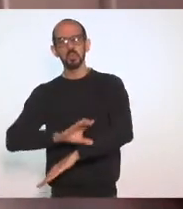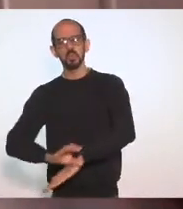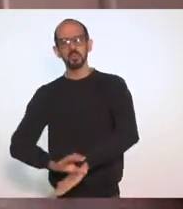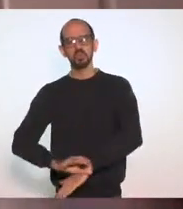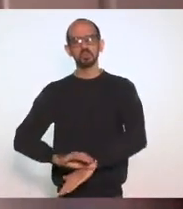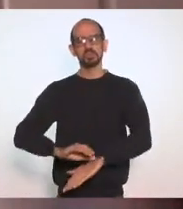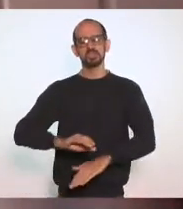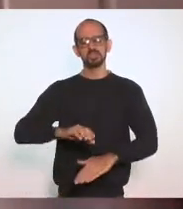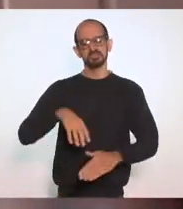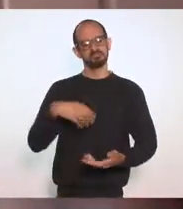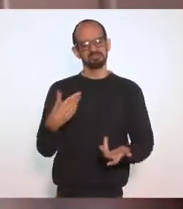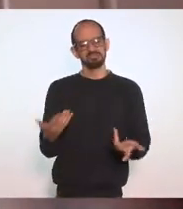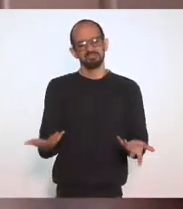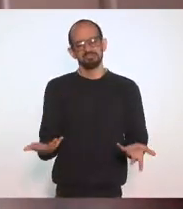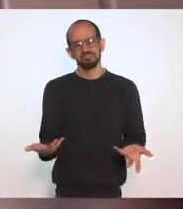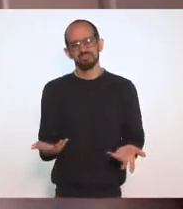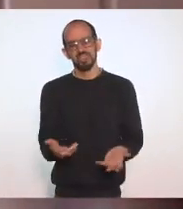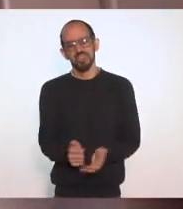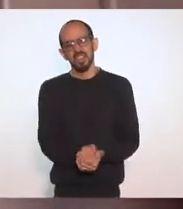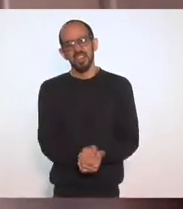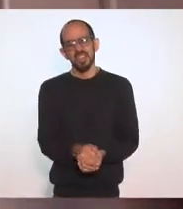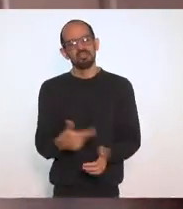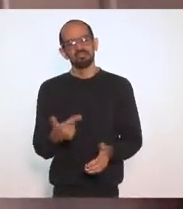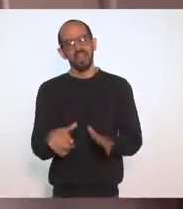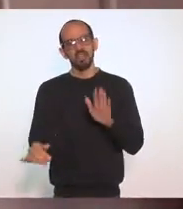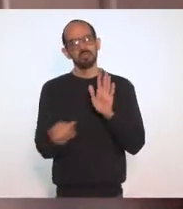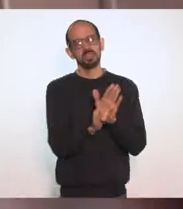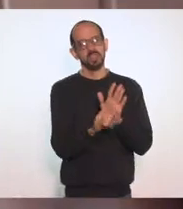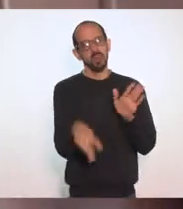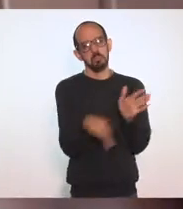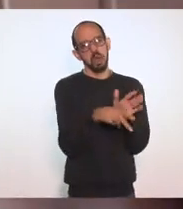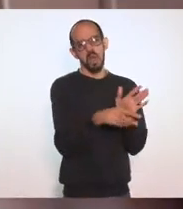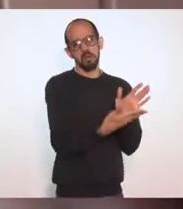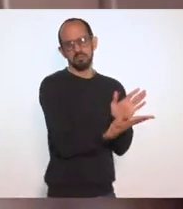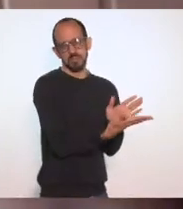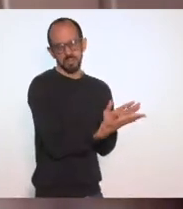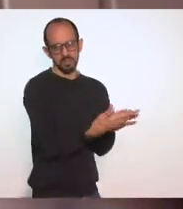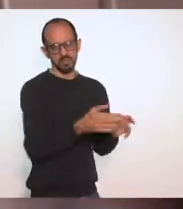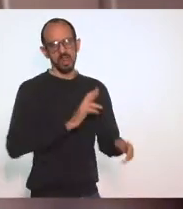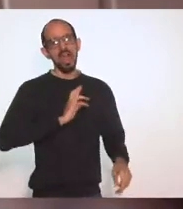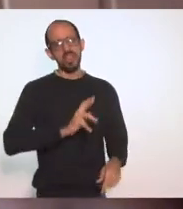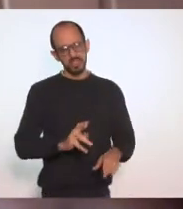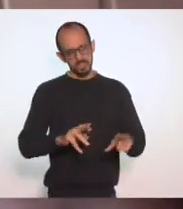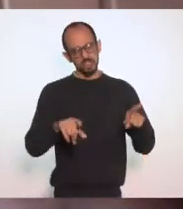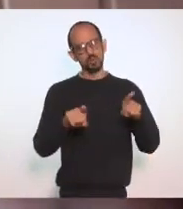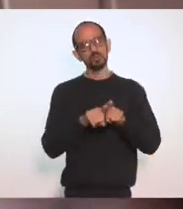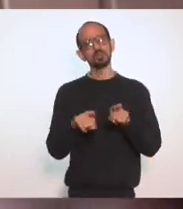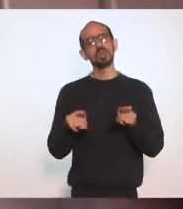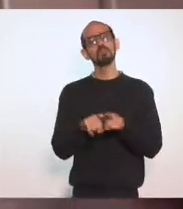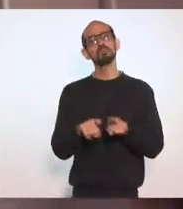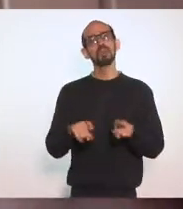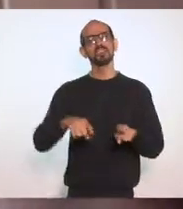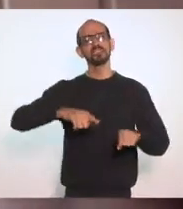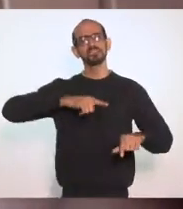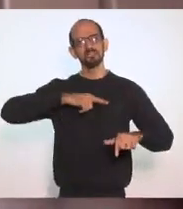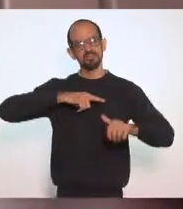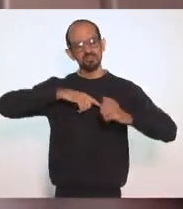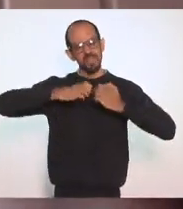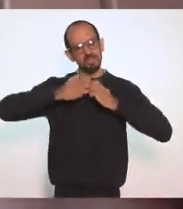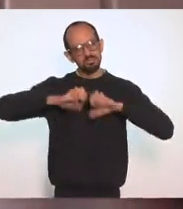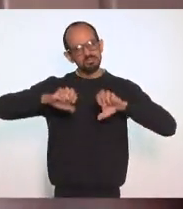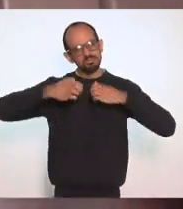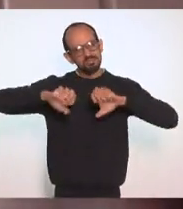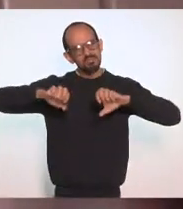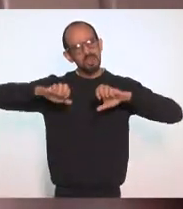E Obviamente Na religião Isso se expressa Ainda hoje No